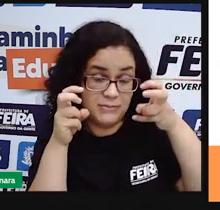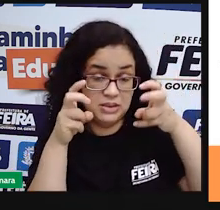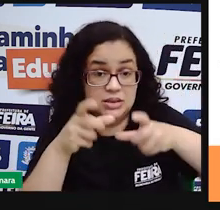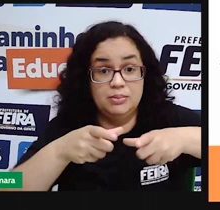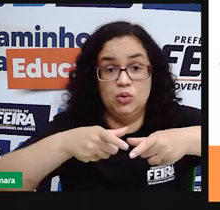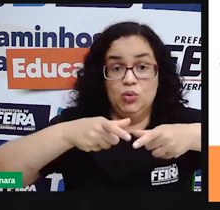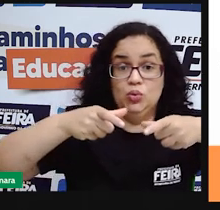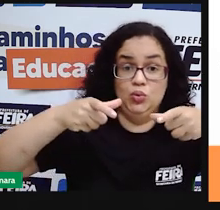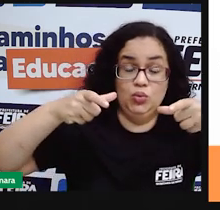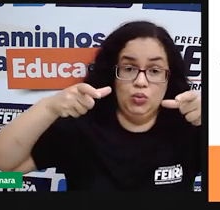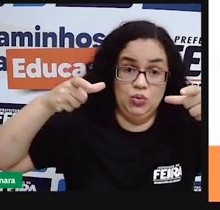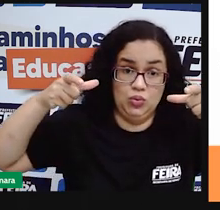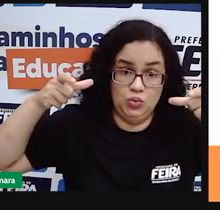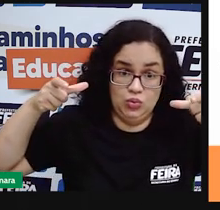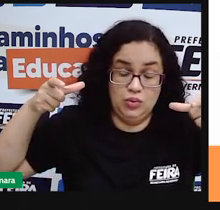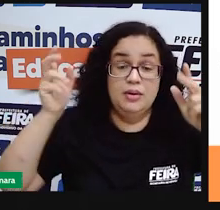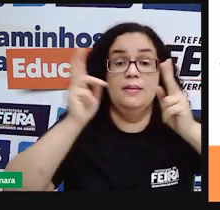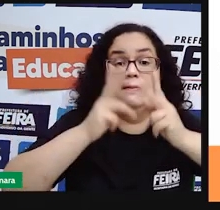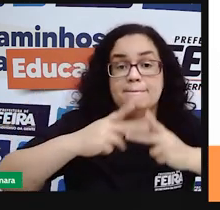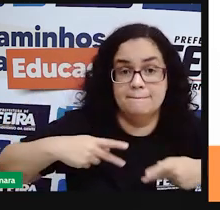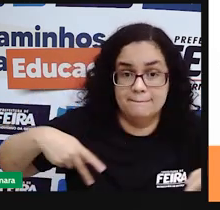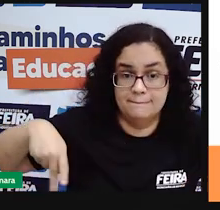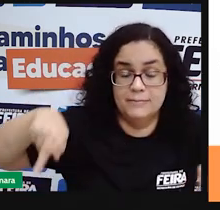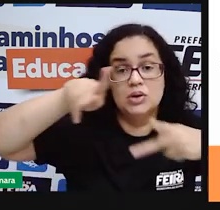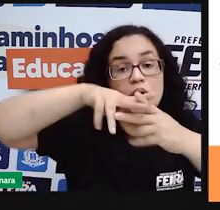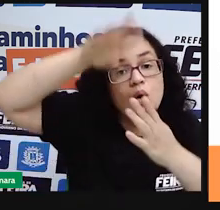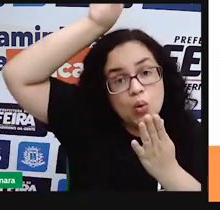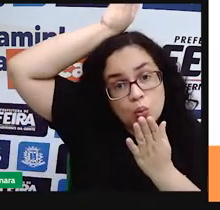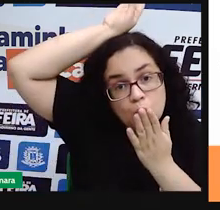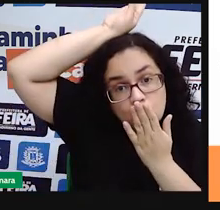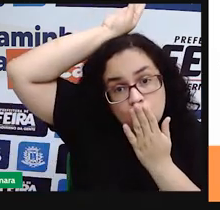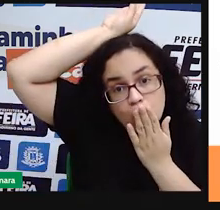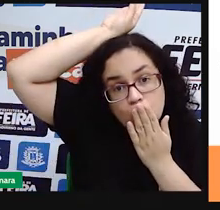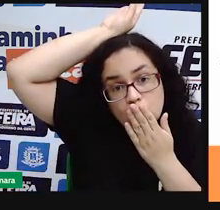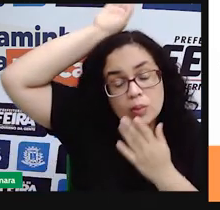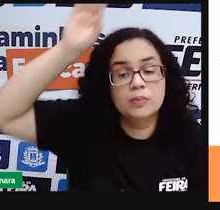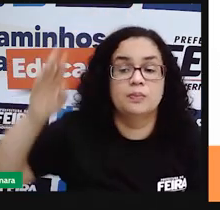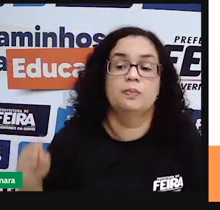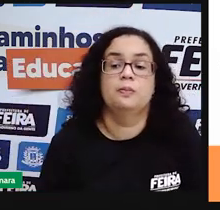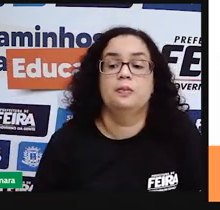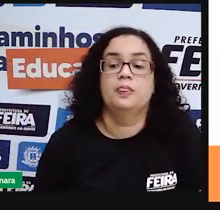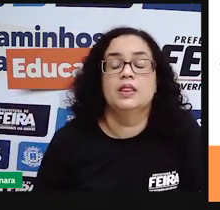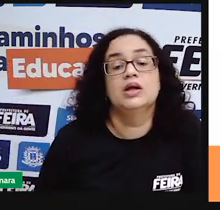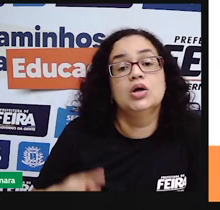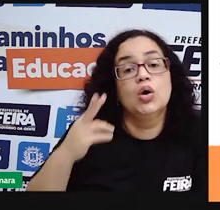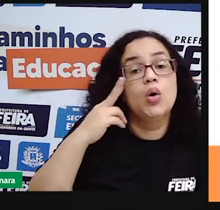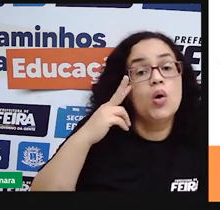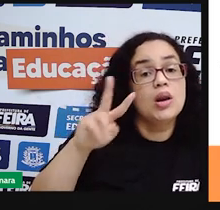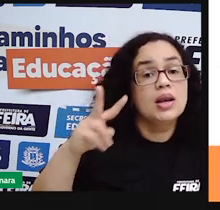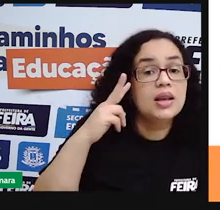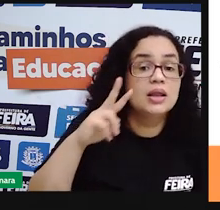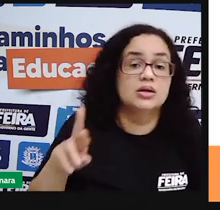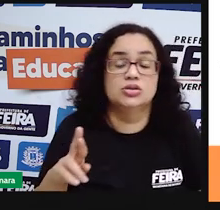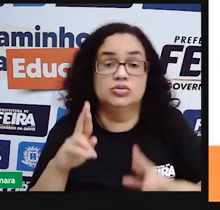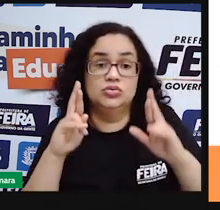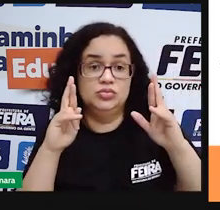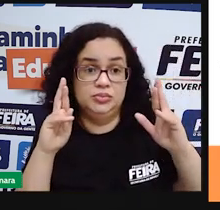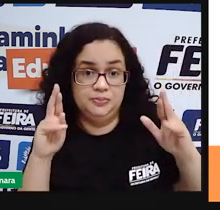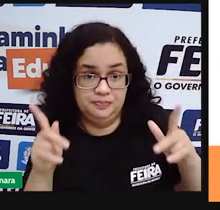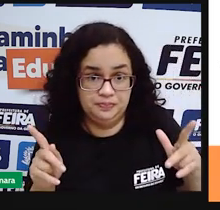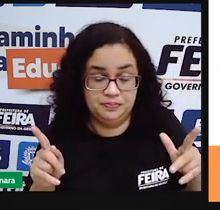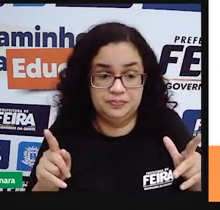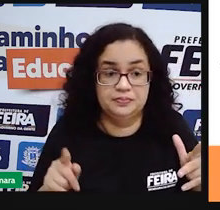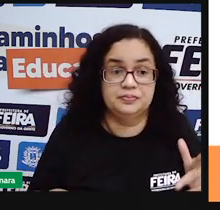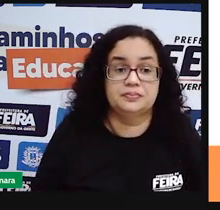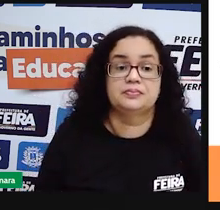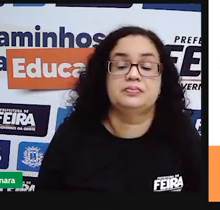dessa população indígena porque aí já começou ter um olhar diferente principalmente relacionado